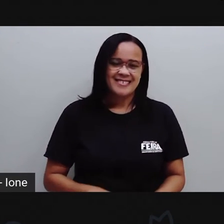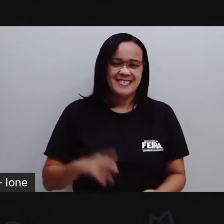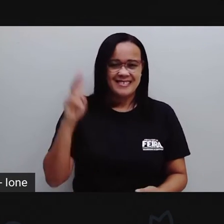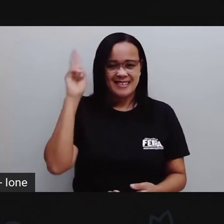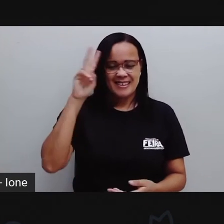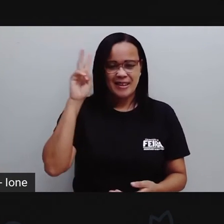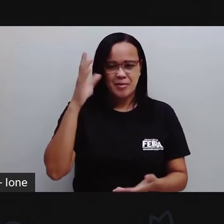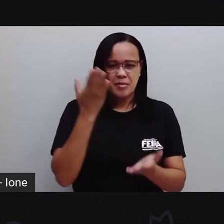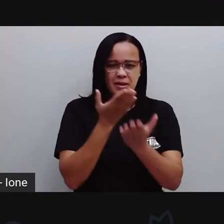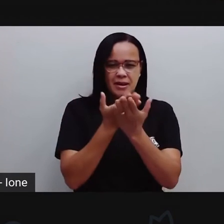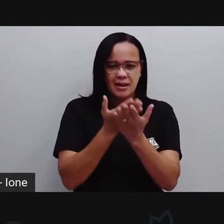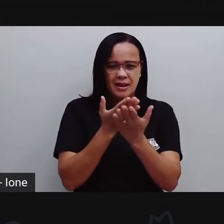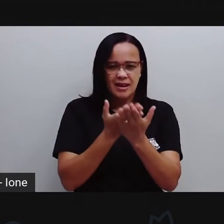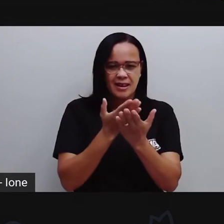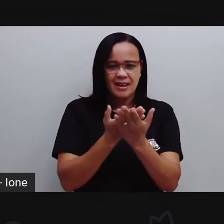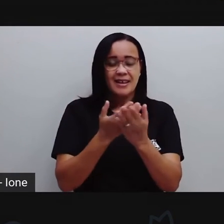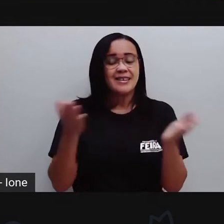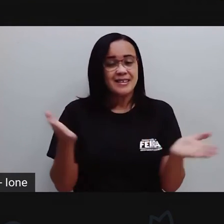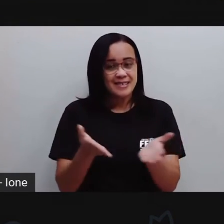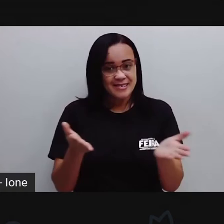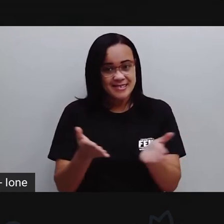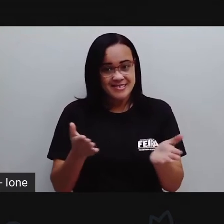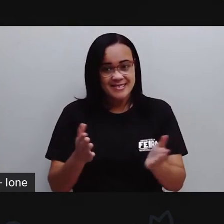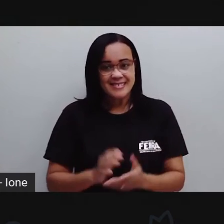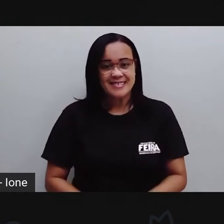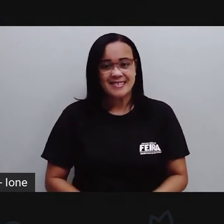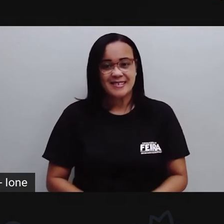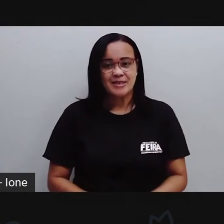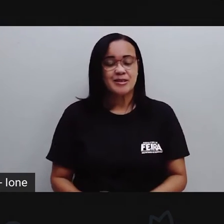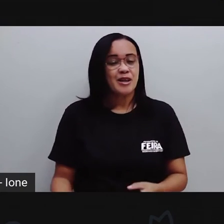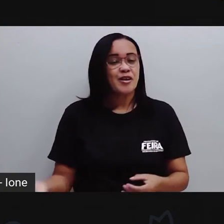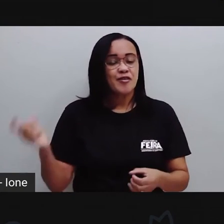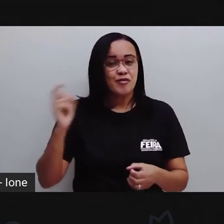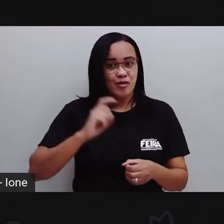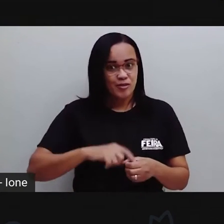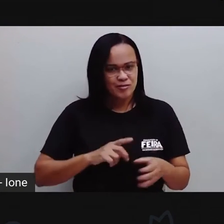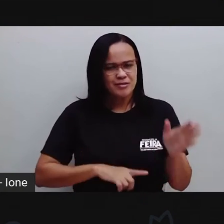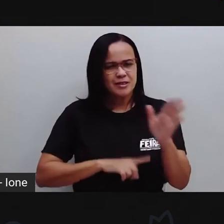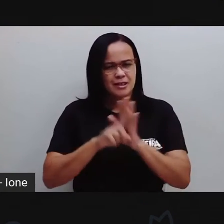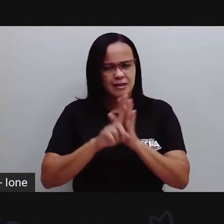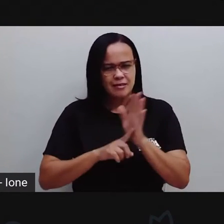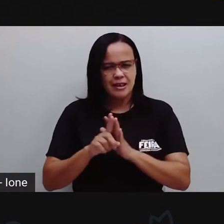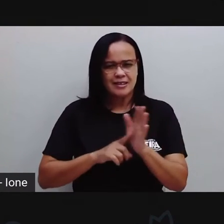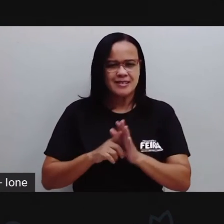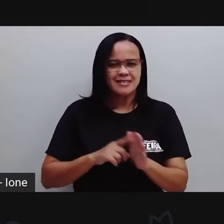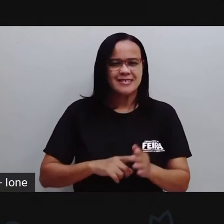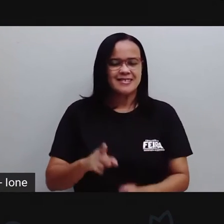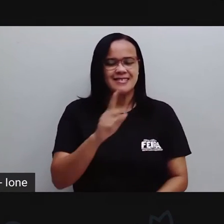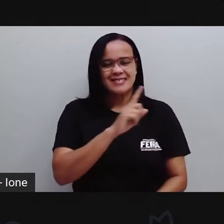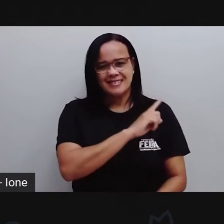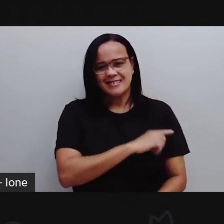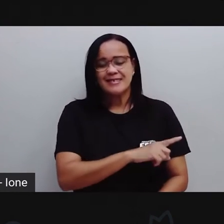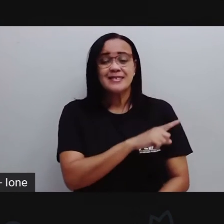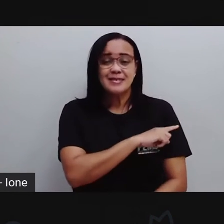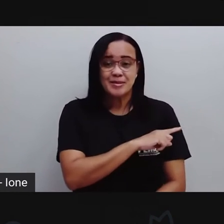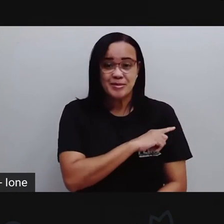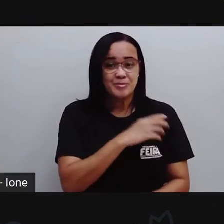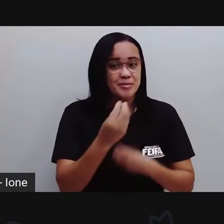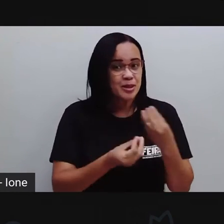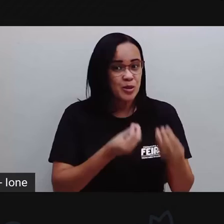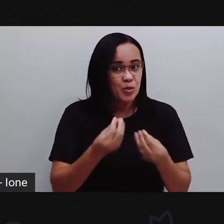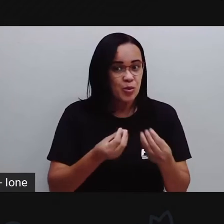com vocês, né? Que a gente está fazendo agora para retomar e finalizar esse primeiro ano assim com chave de ouro, né? Com todo mundo aí